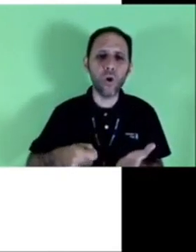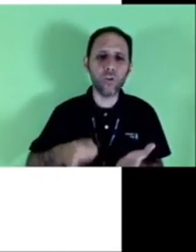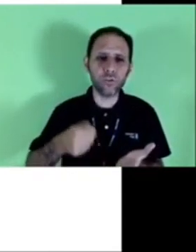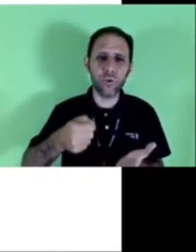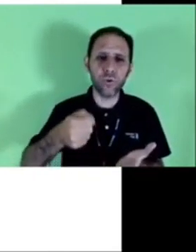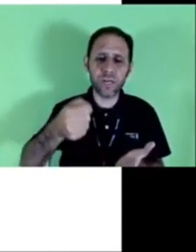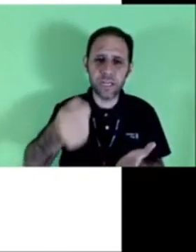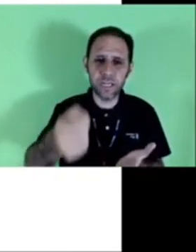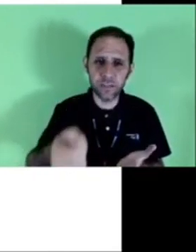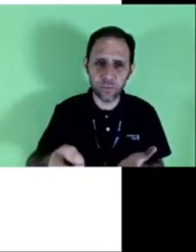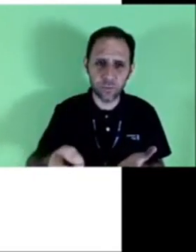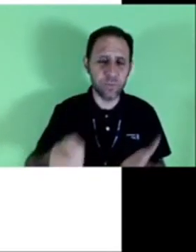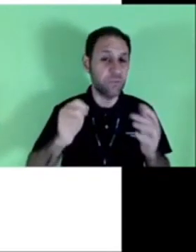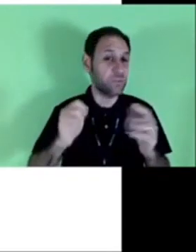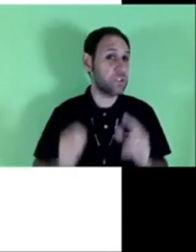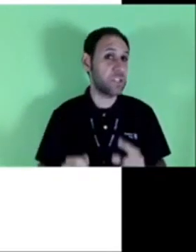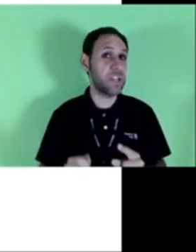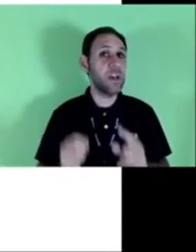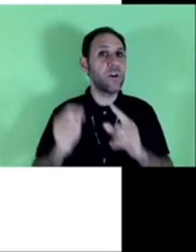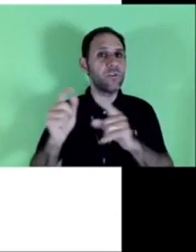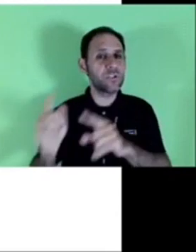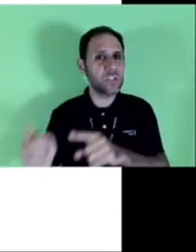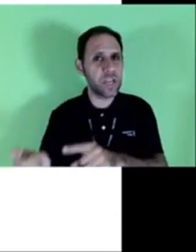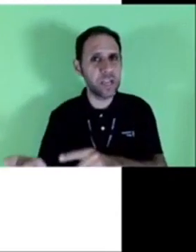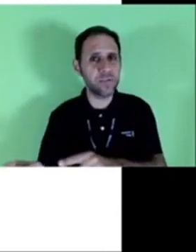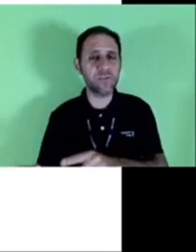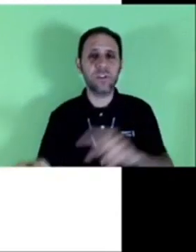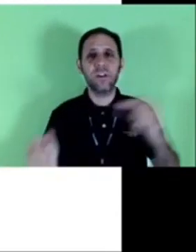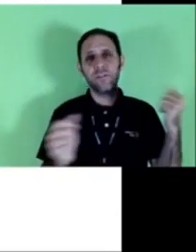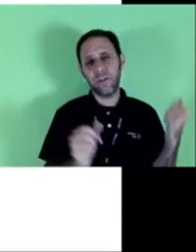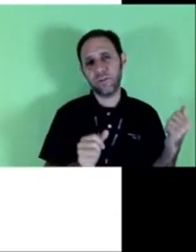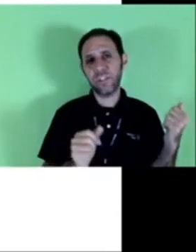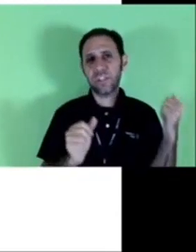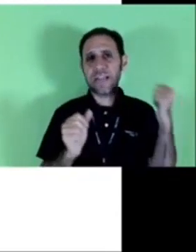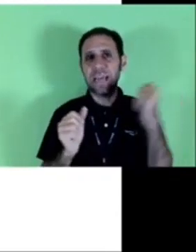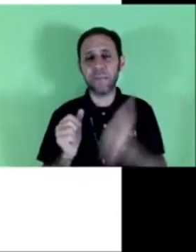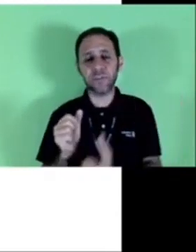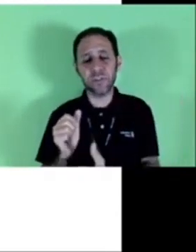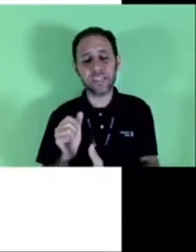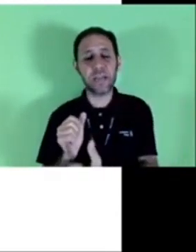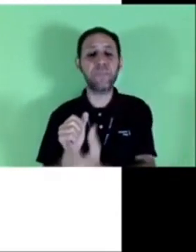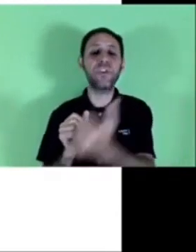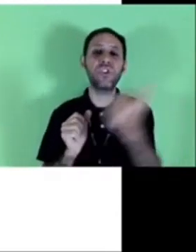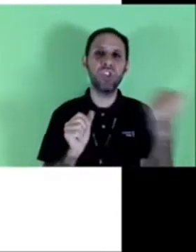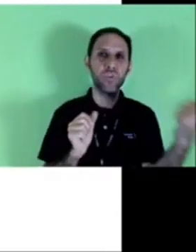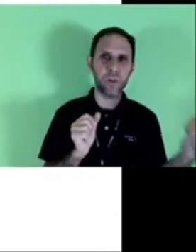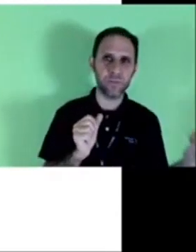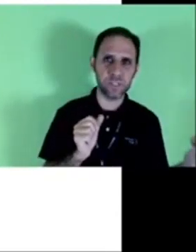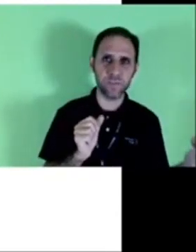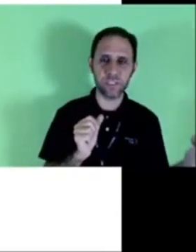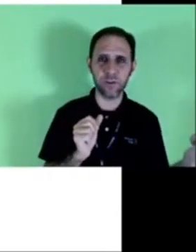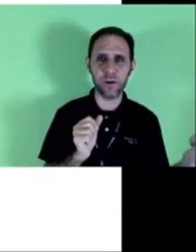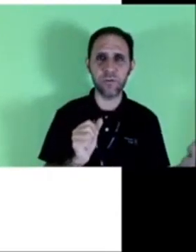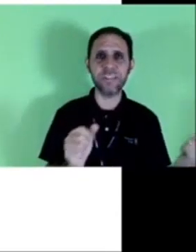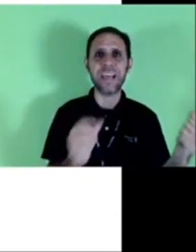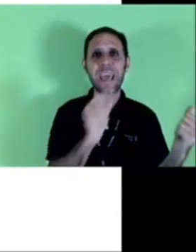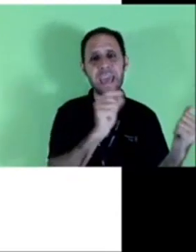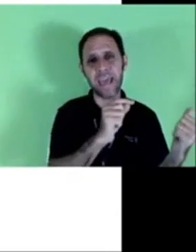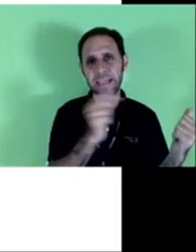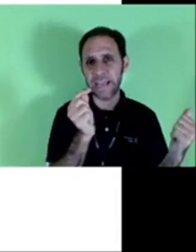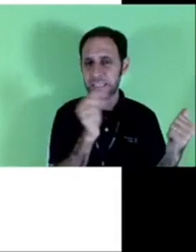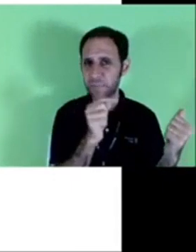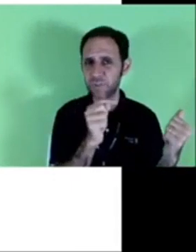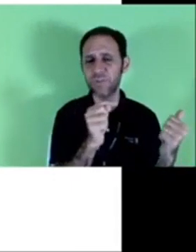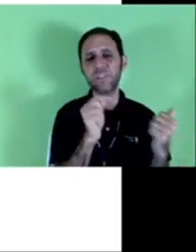ortogando para você os direitos. Ou seja, aquela pessoa que está pedindo para você fazer alguma coisa,